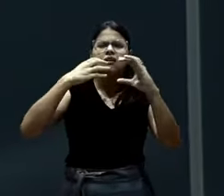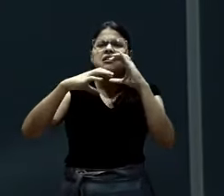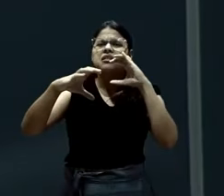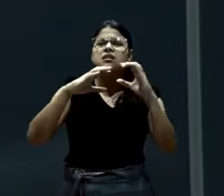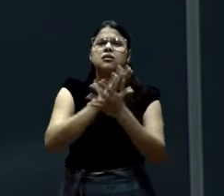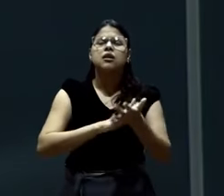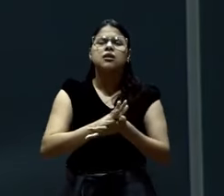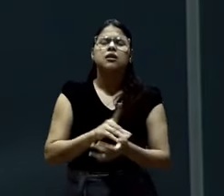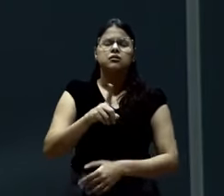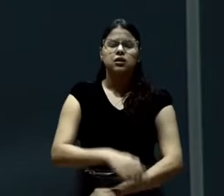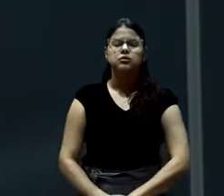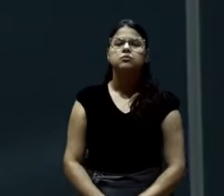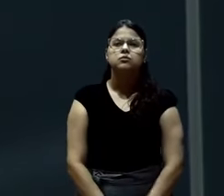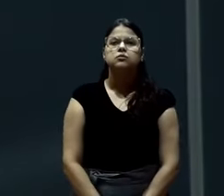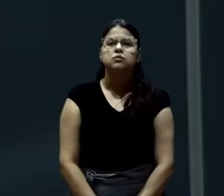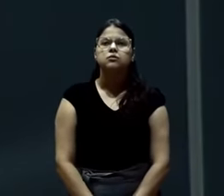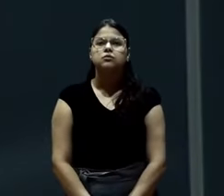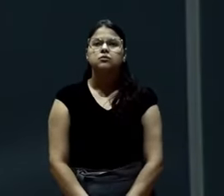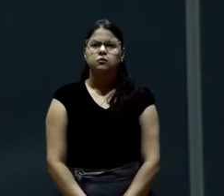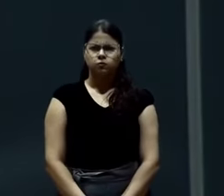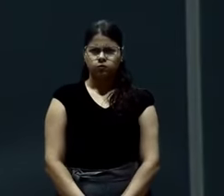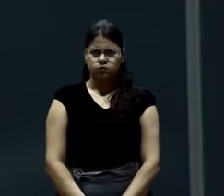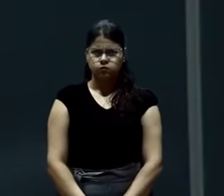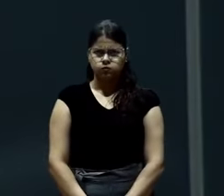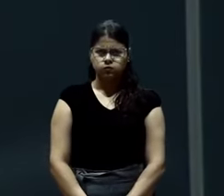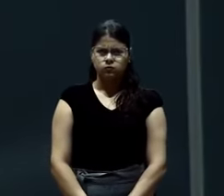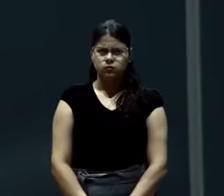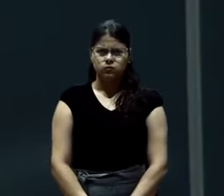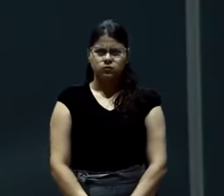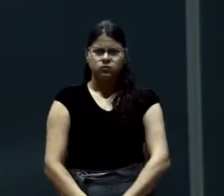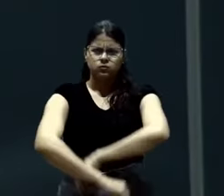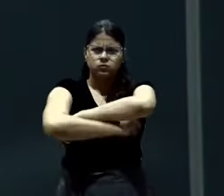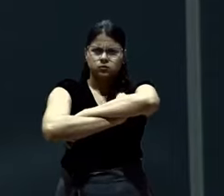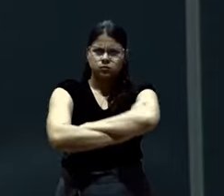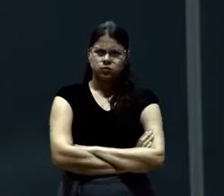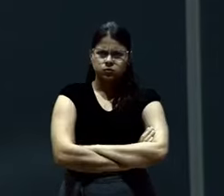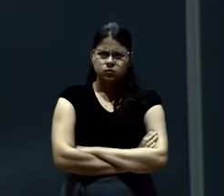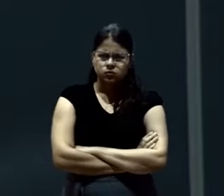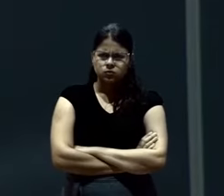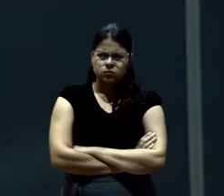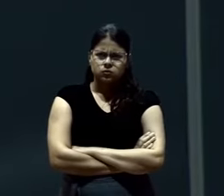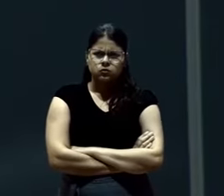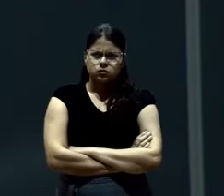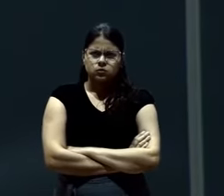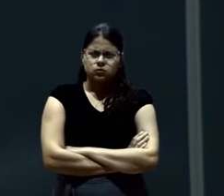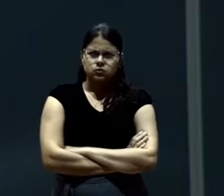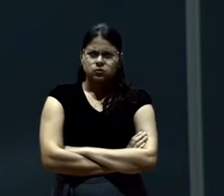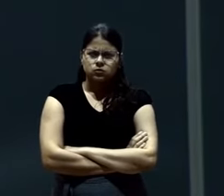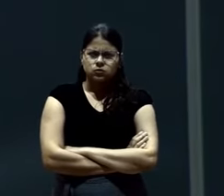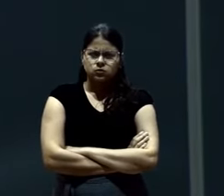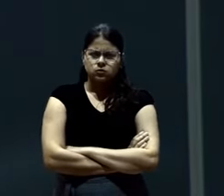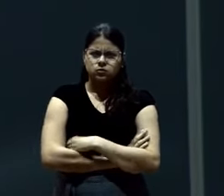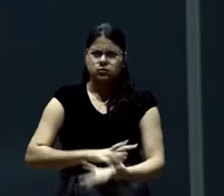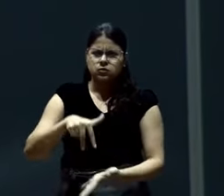Você se fecha. Tranca o rosto. Cruza os braços. Se é porque está